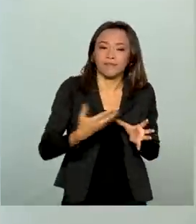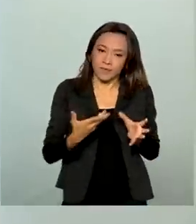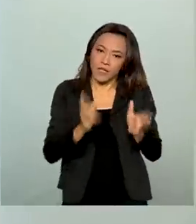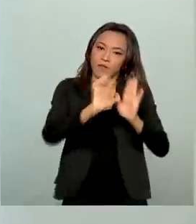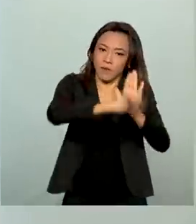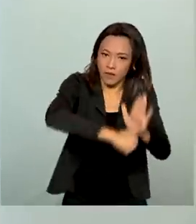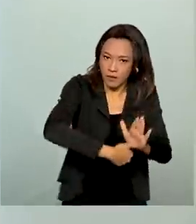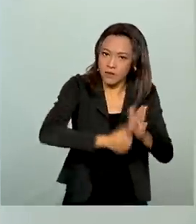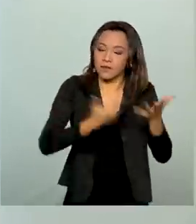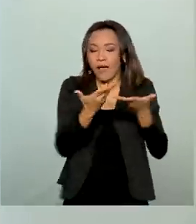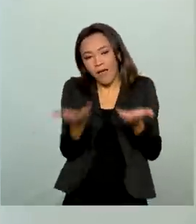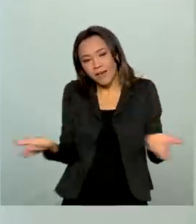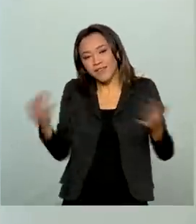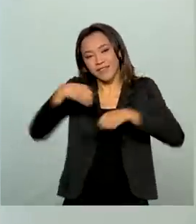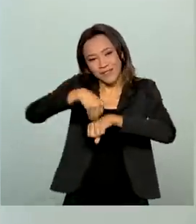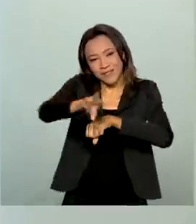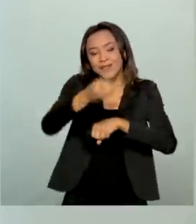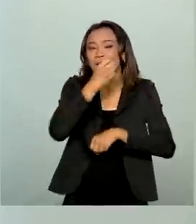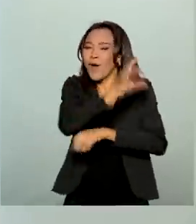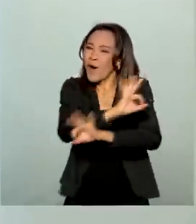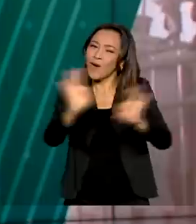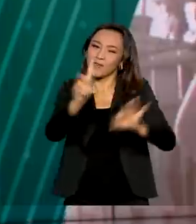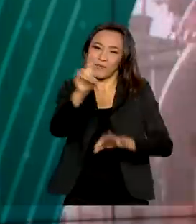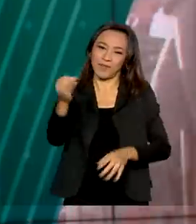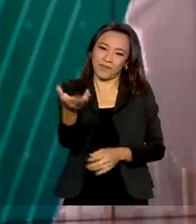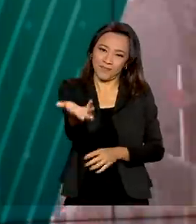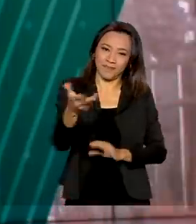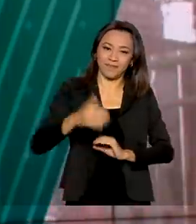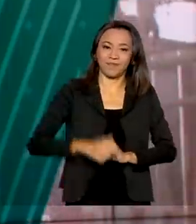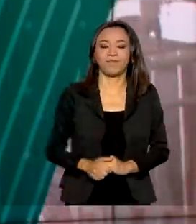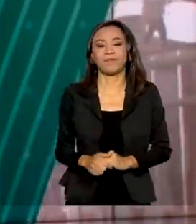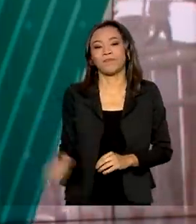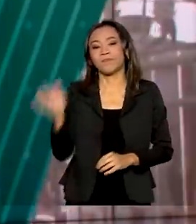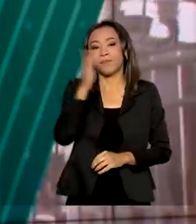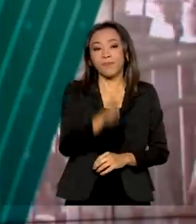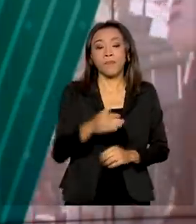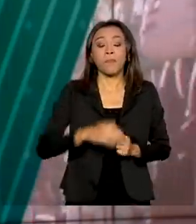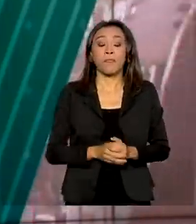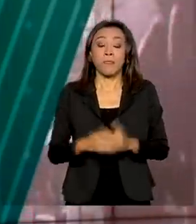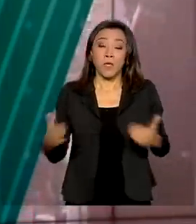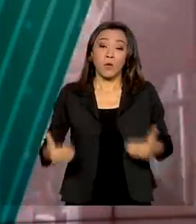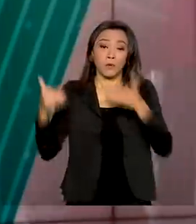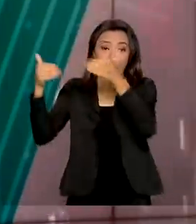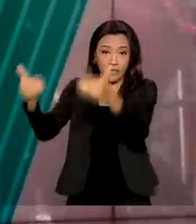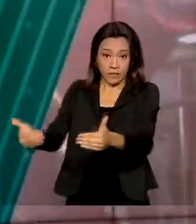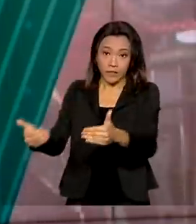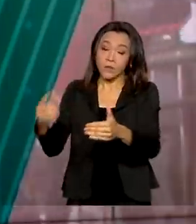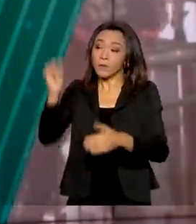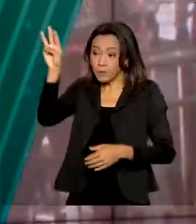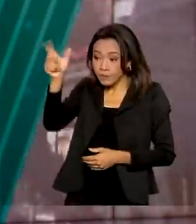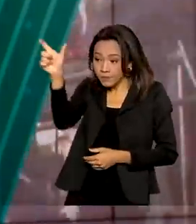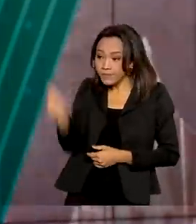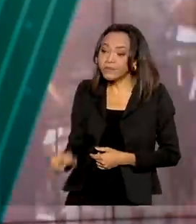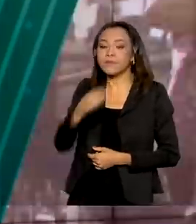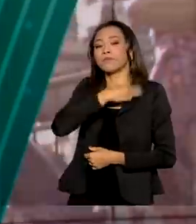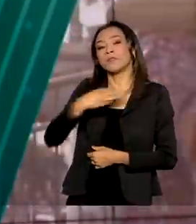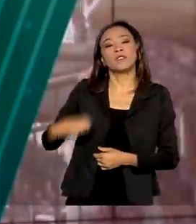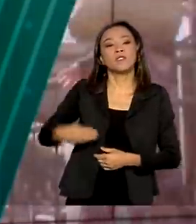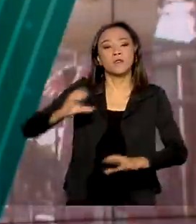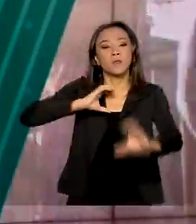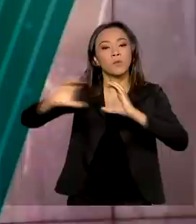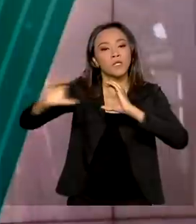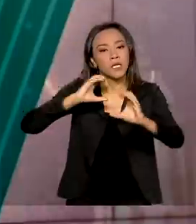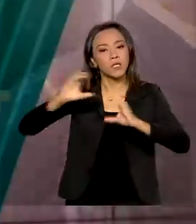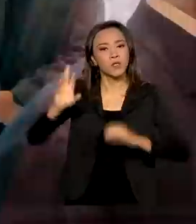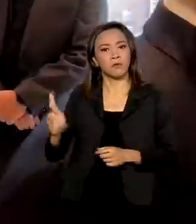Essa é informação que nós tínhamos para hoje. Desejamos um ótimo dia. O ministro das Comunicações, Fábio Faria, chefiou uma missão brasileira